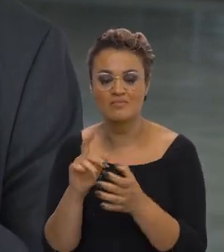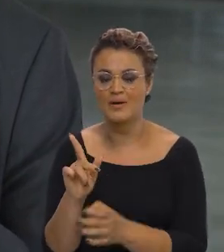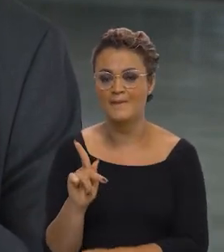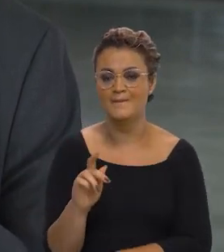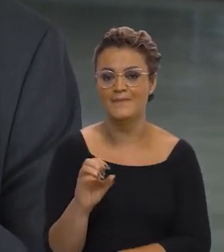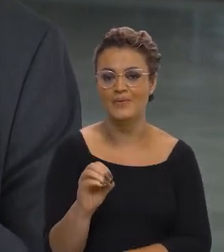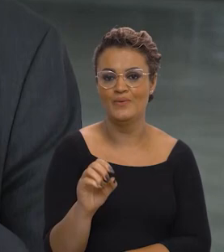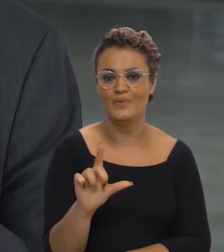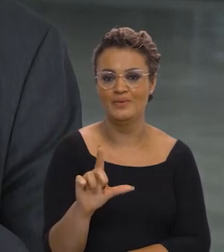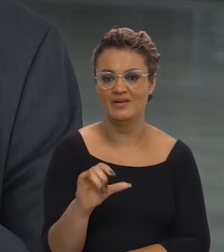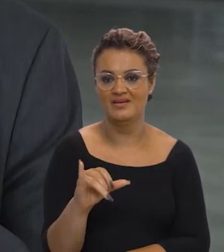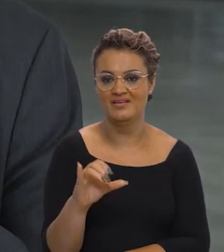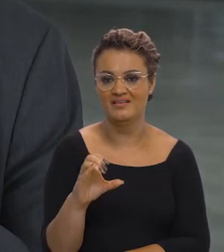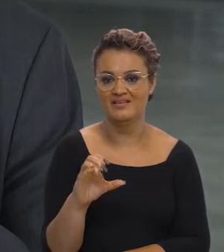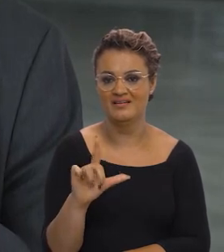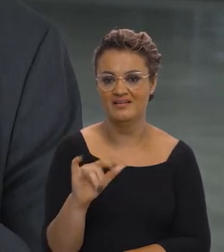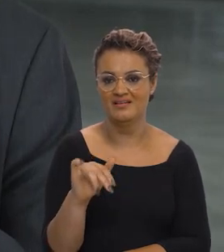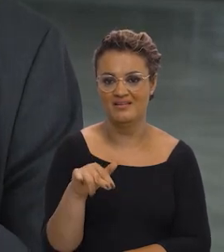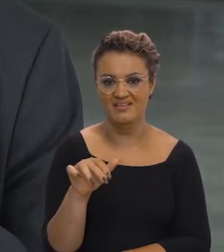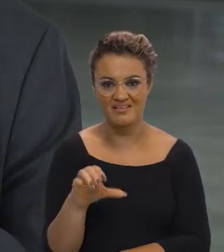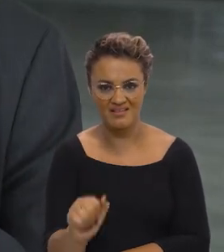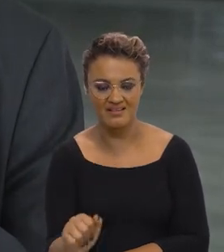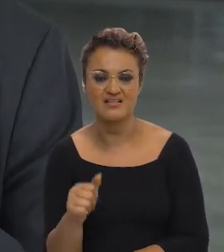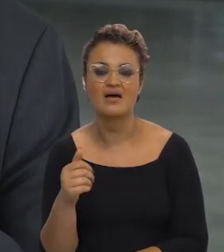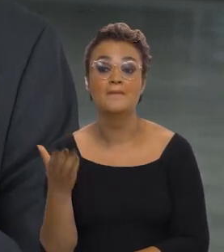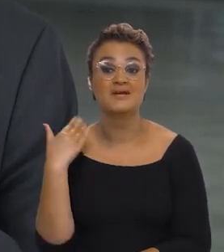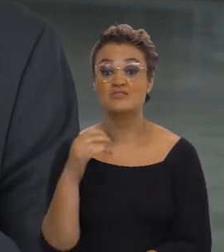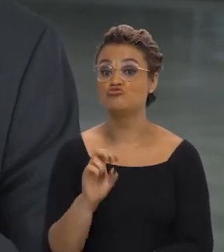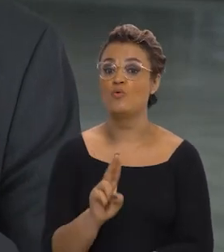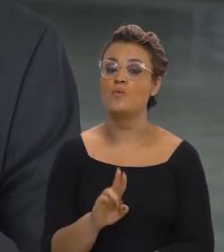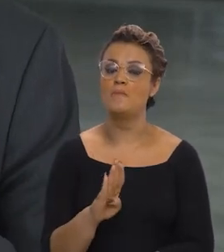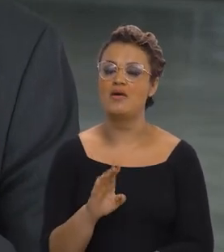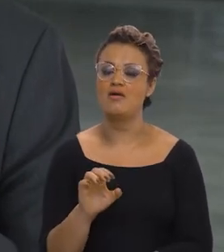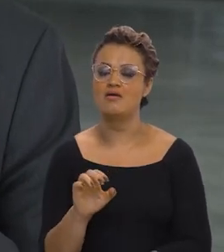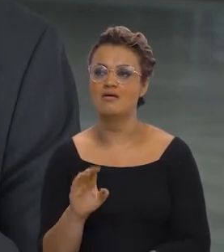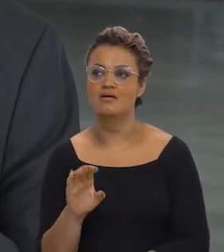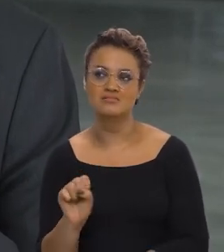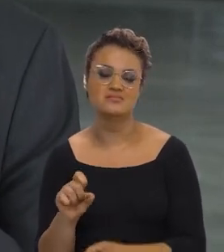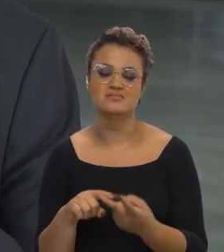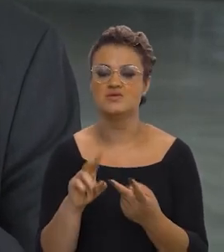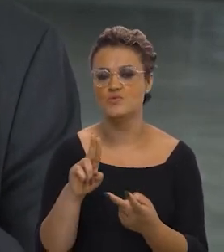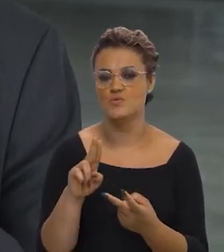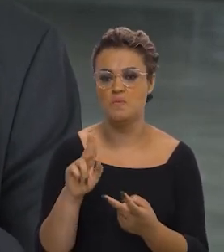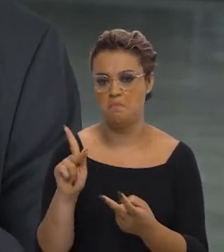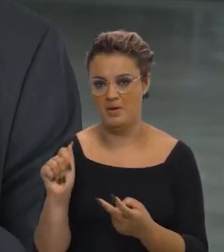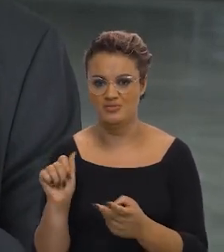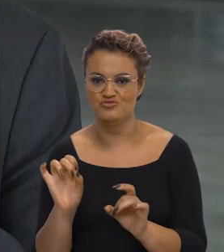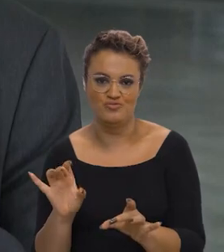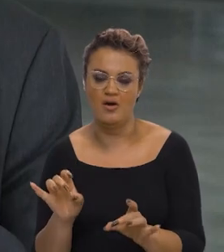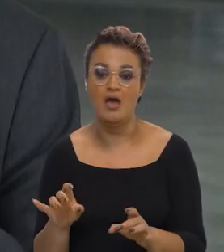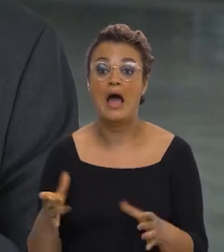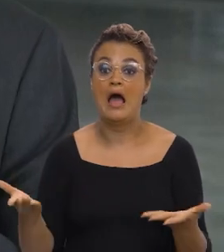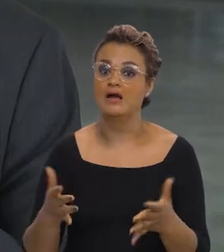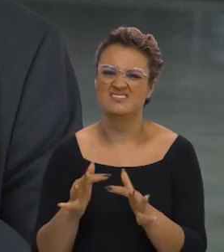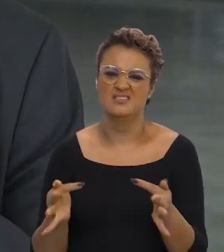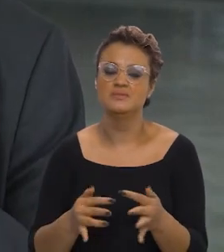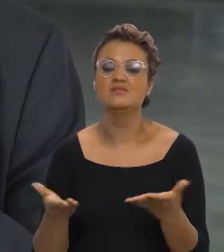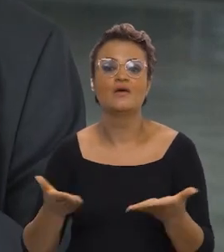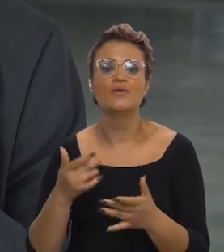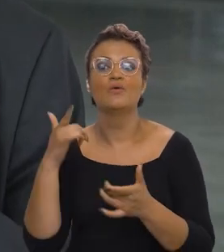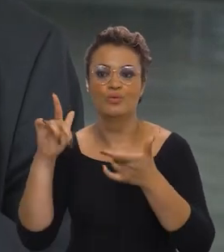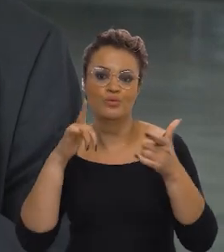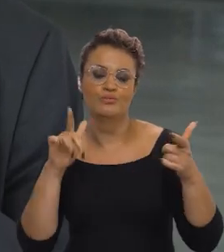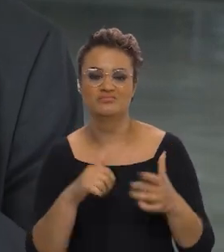que é policlínicas. E antes, tinha, por exemplo, só o BS e UPA. Hoje, não, você tem uma gama maior.